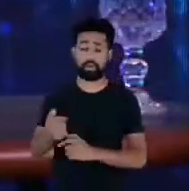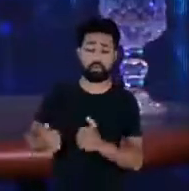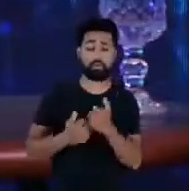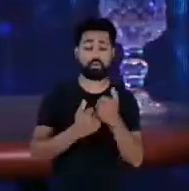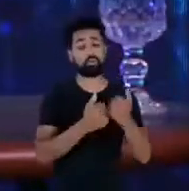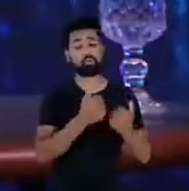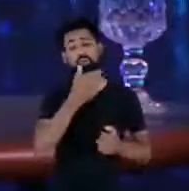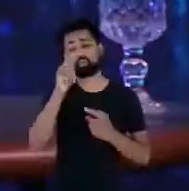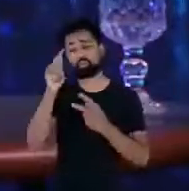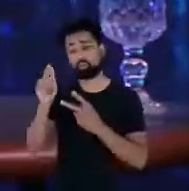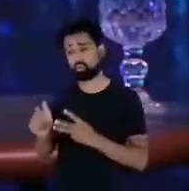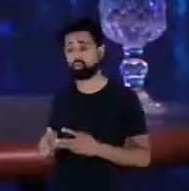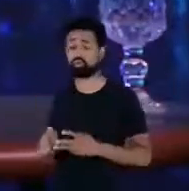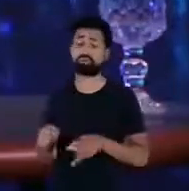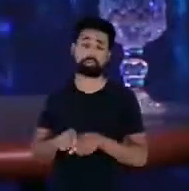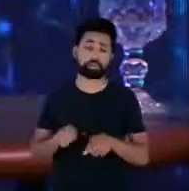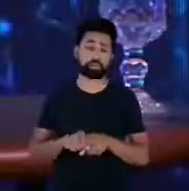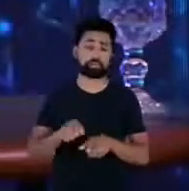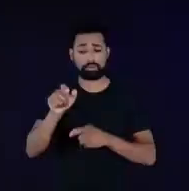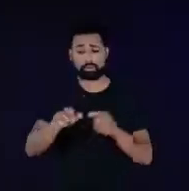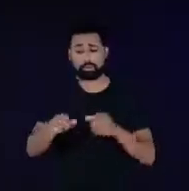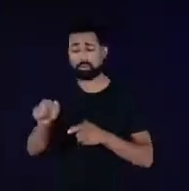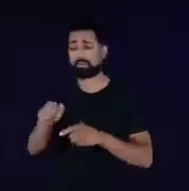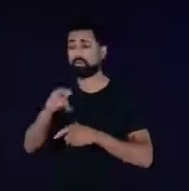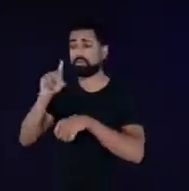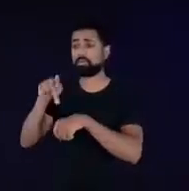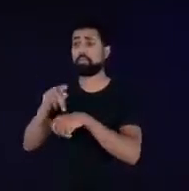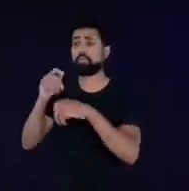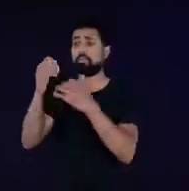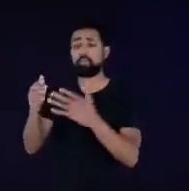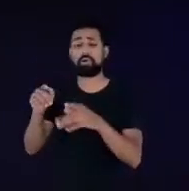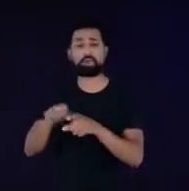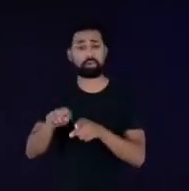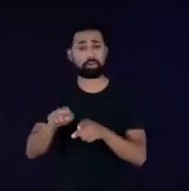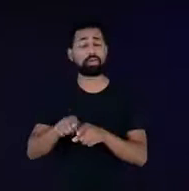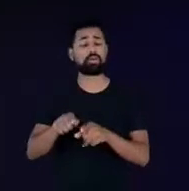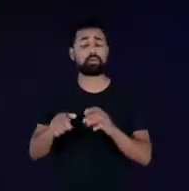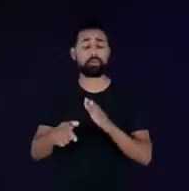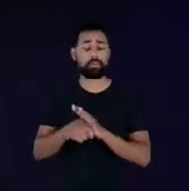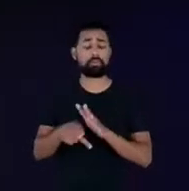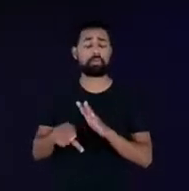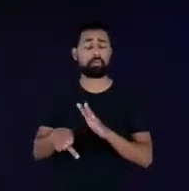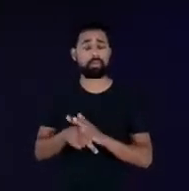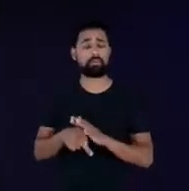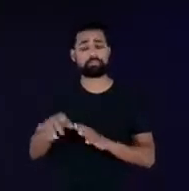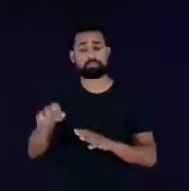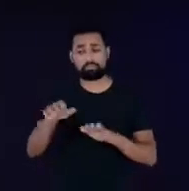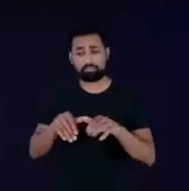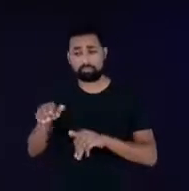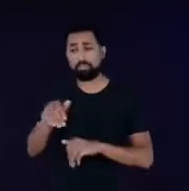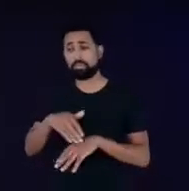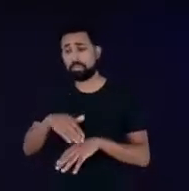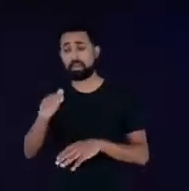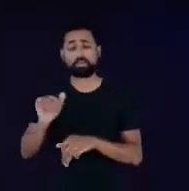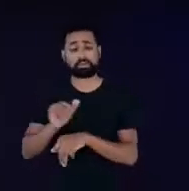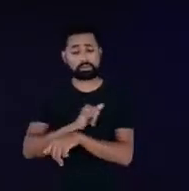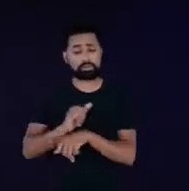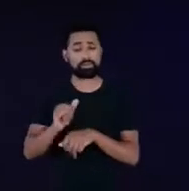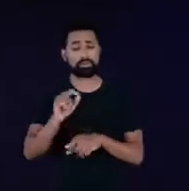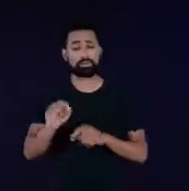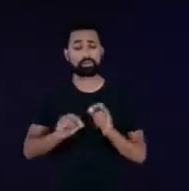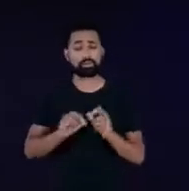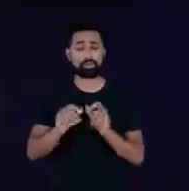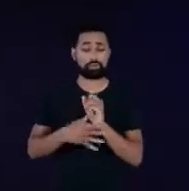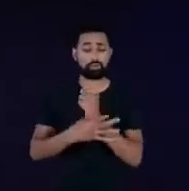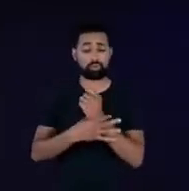inclusive de agentes internacionais estrangeiros para captar ainda mais recursos para que esse programa de garantias ele